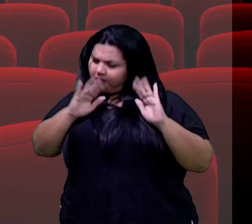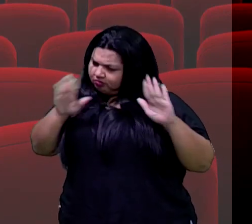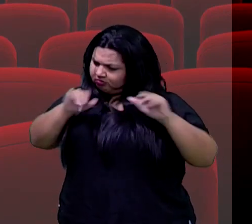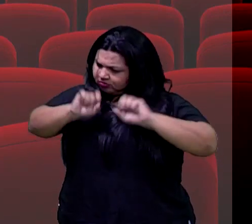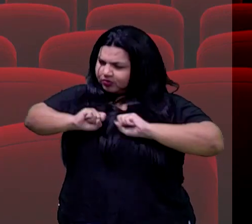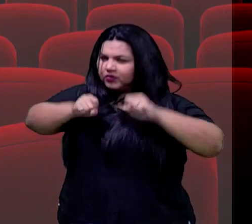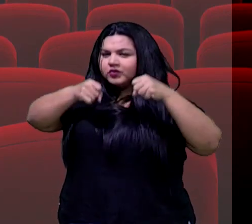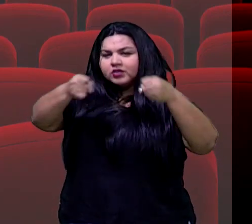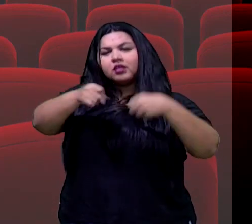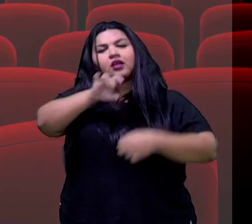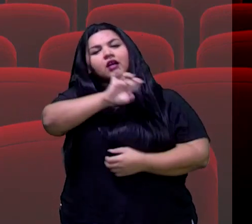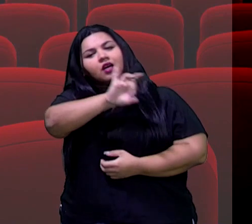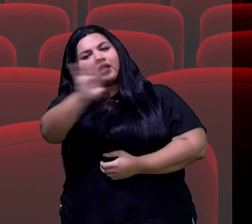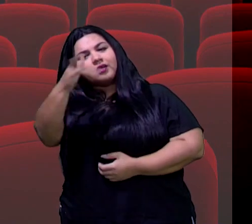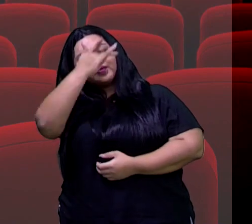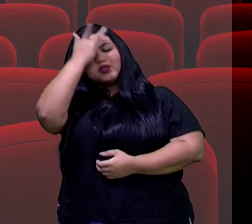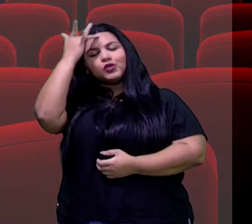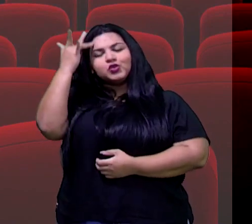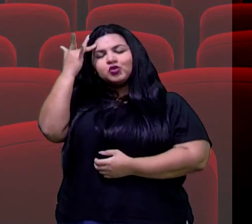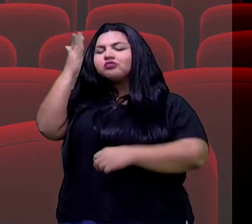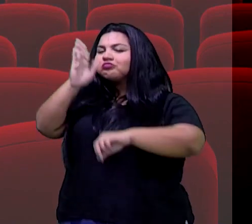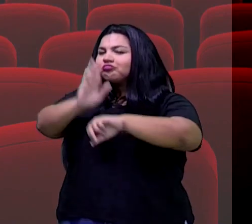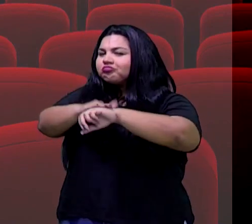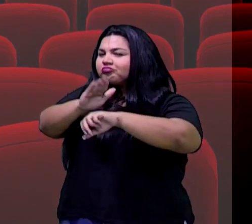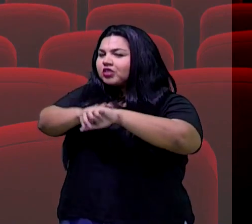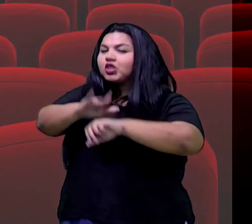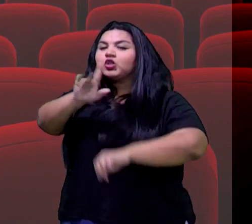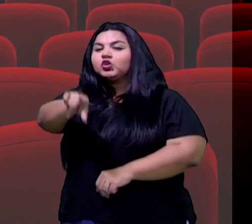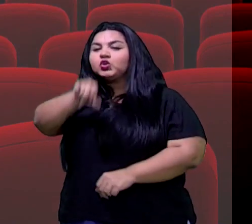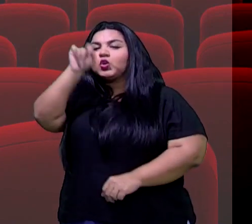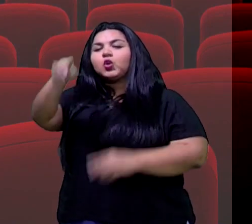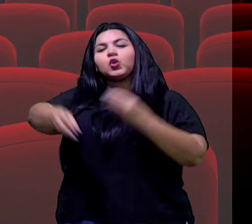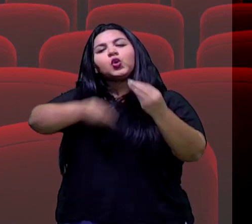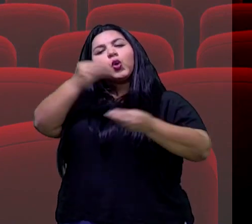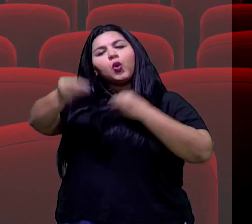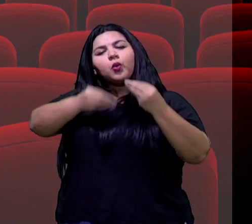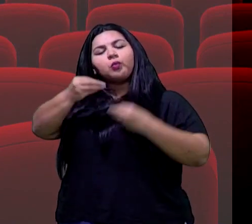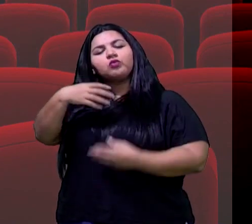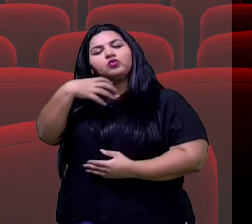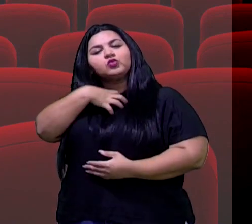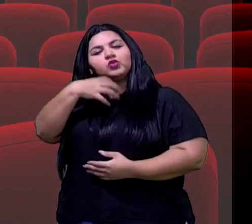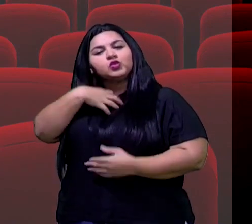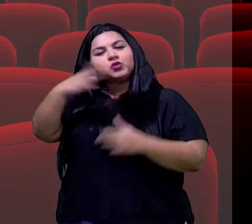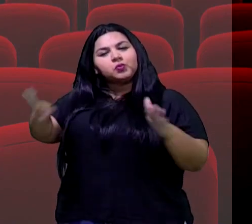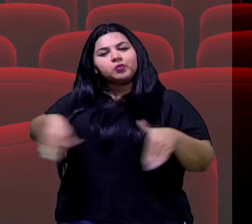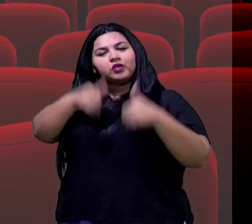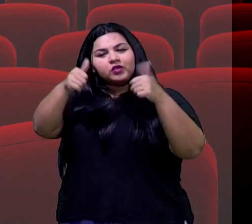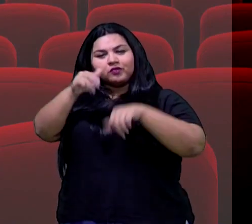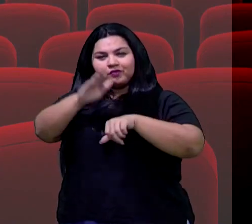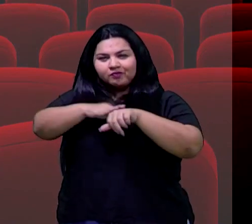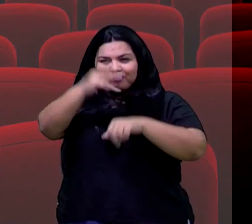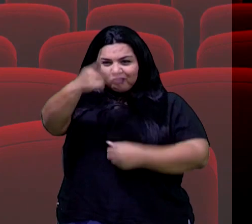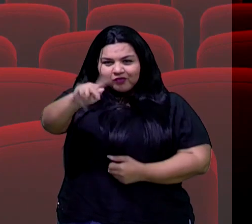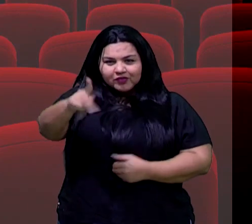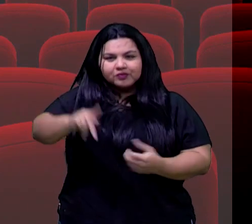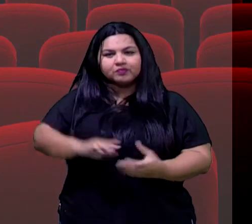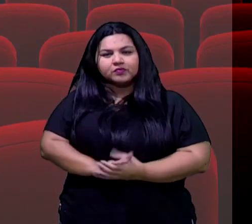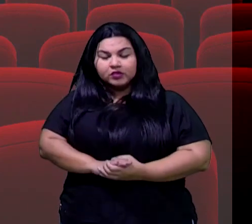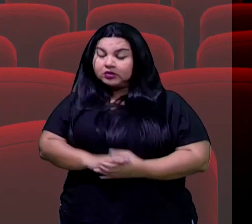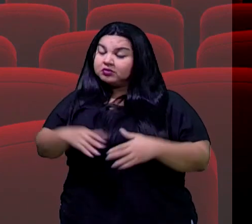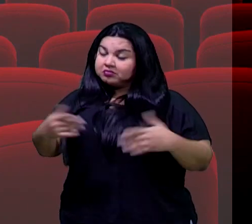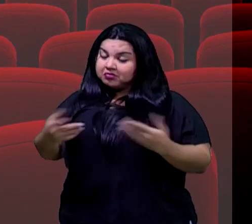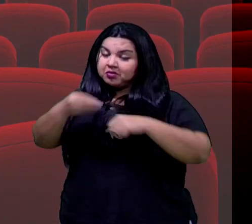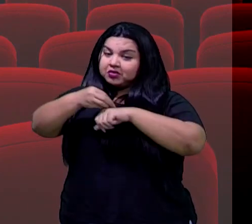vontade para escolher a maneira de assistir os filmes, como achar mais confortável. Mas a dica é essa, filmes